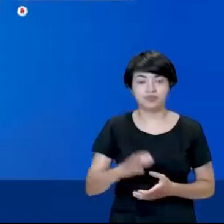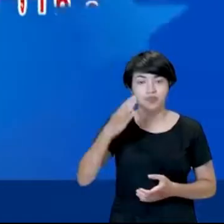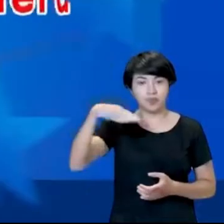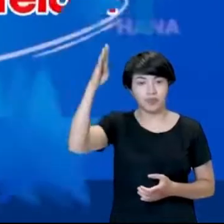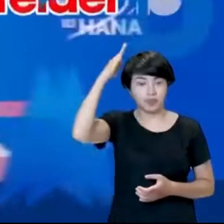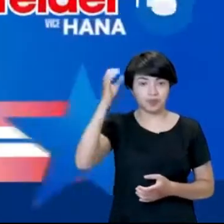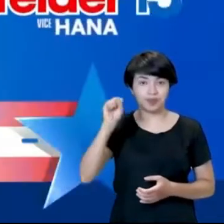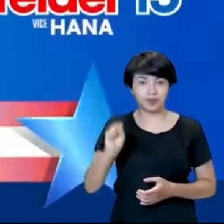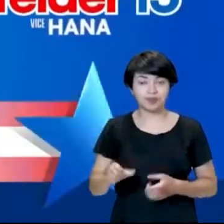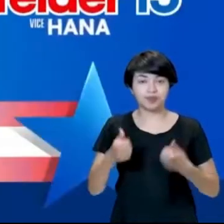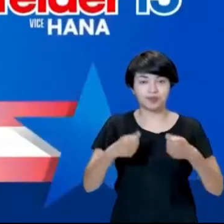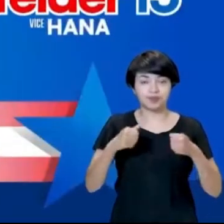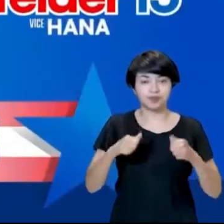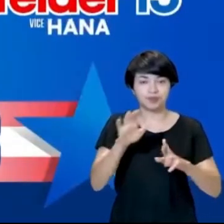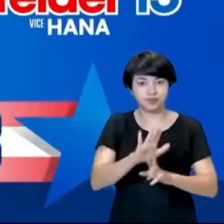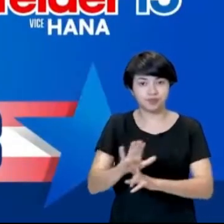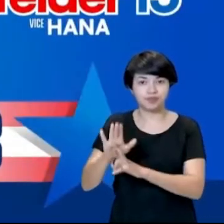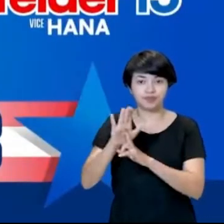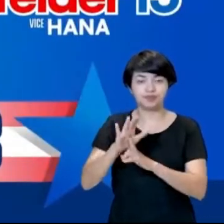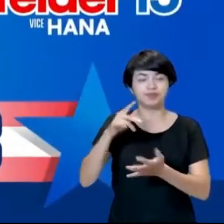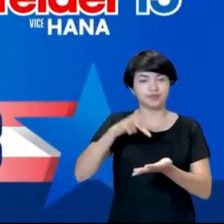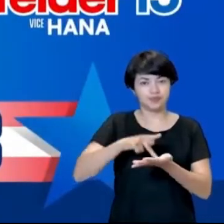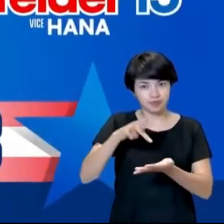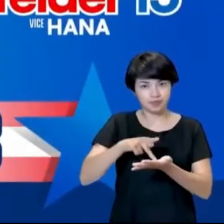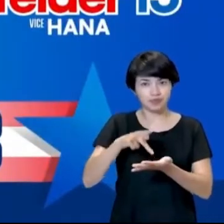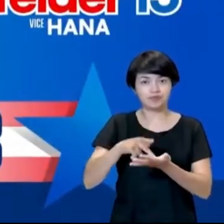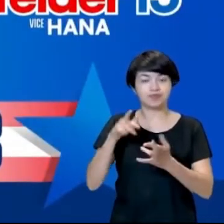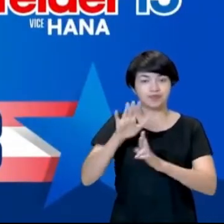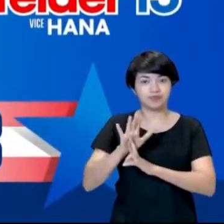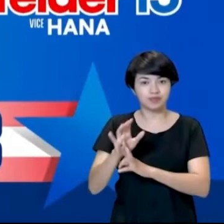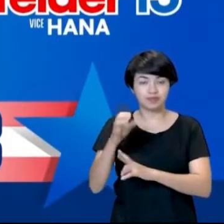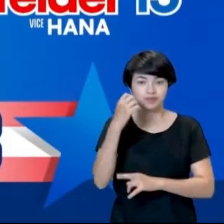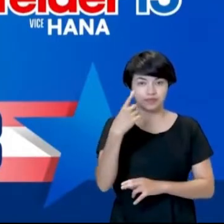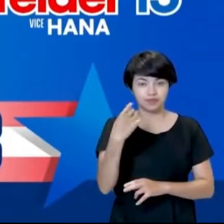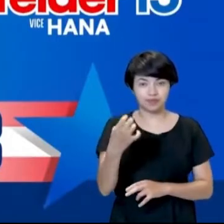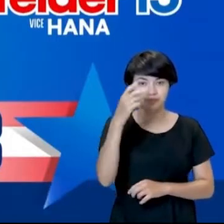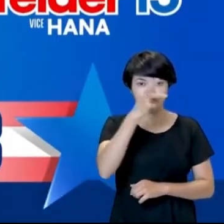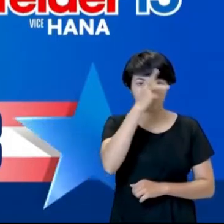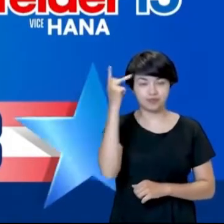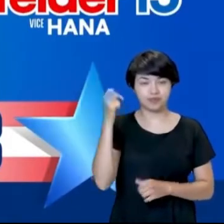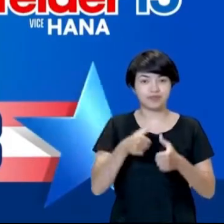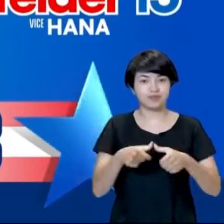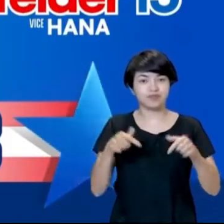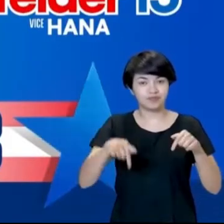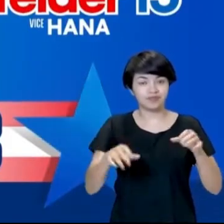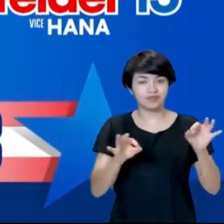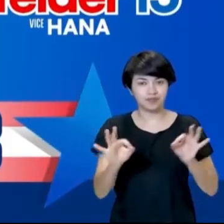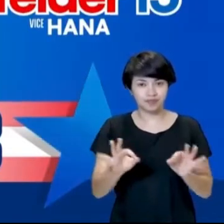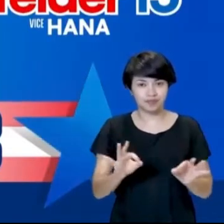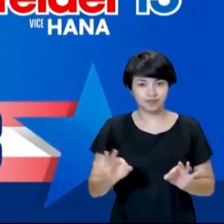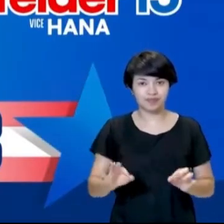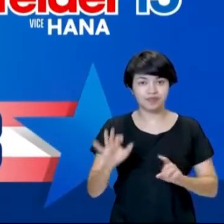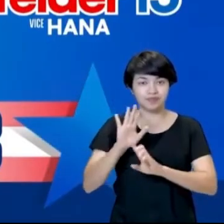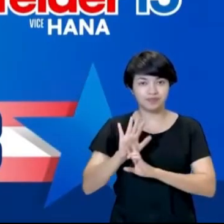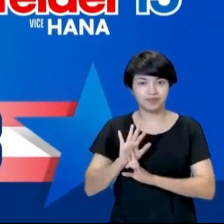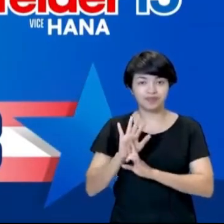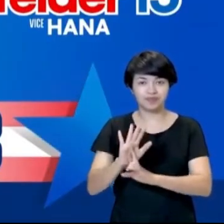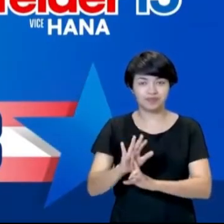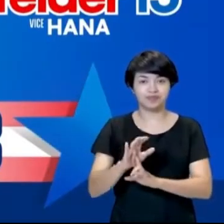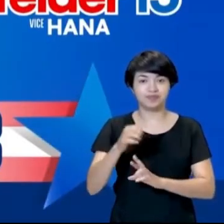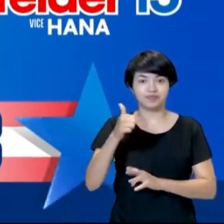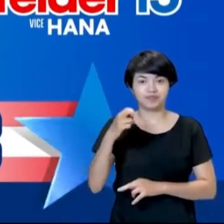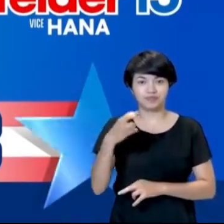O Pará e o Sul do Pará precisam de um representante que verdadeiramente represente os interesses do povo. Eu estou aqui, preparado para te